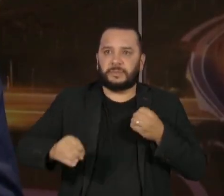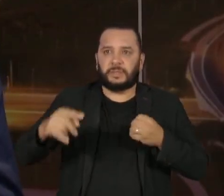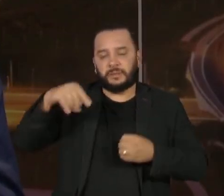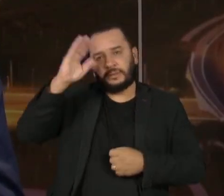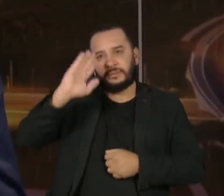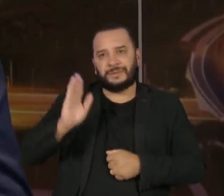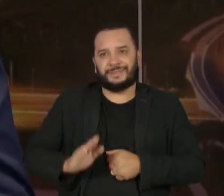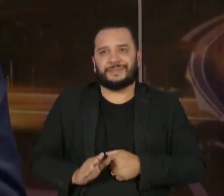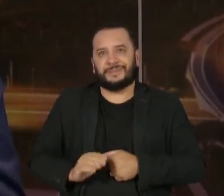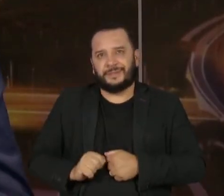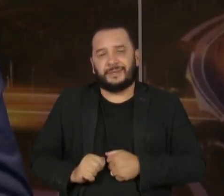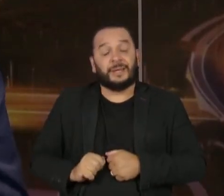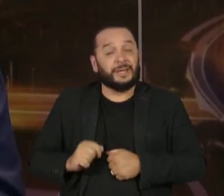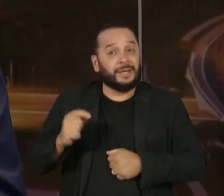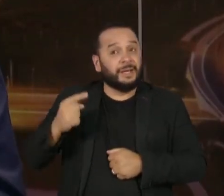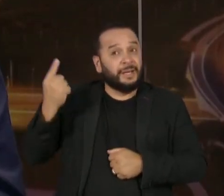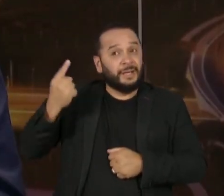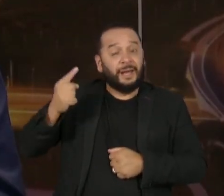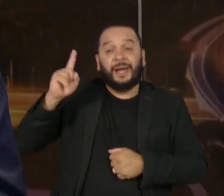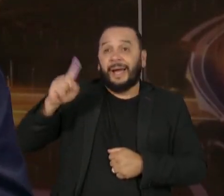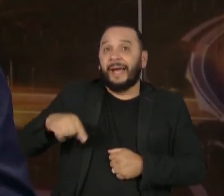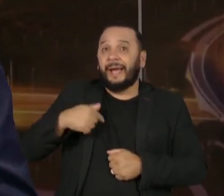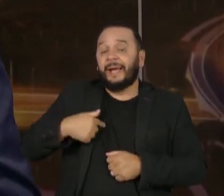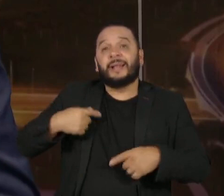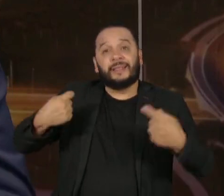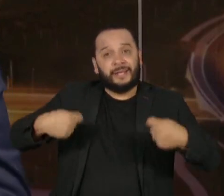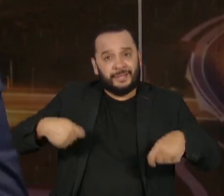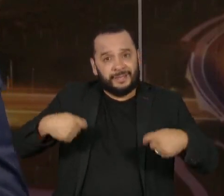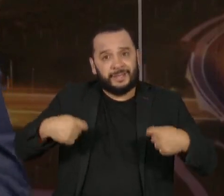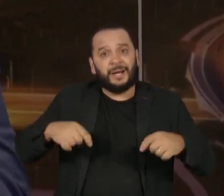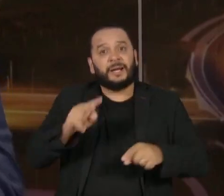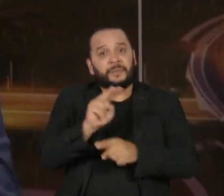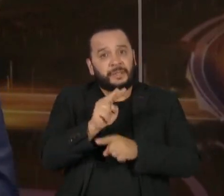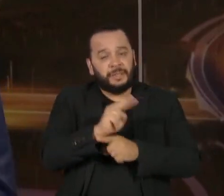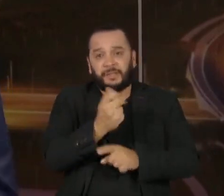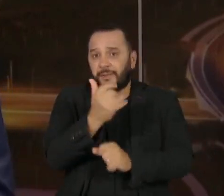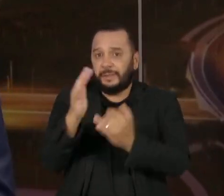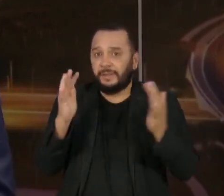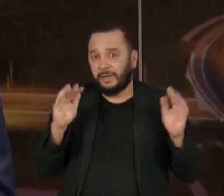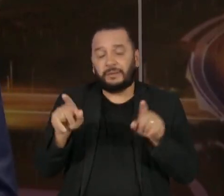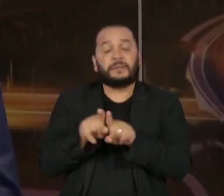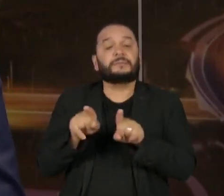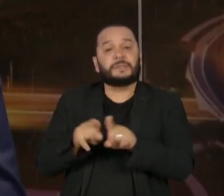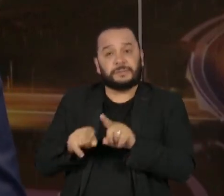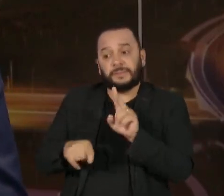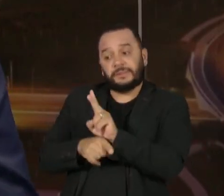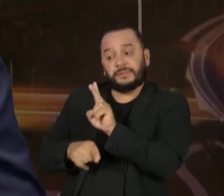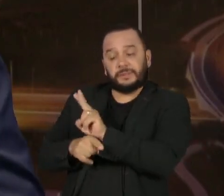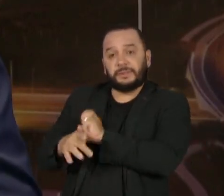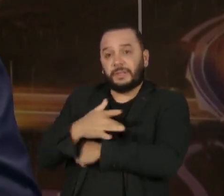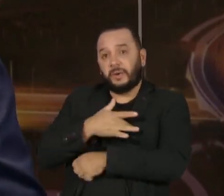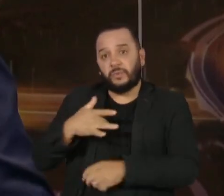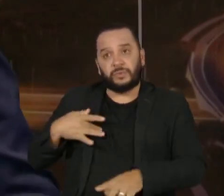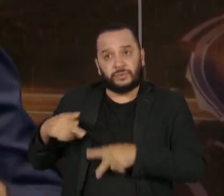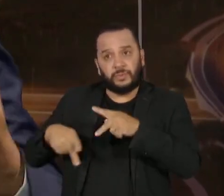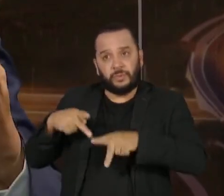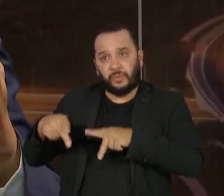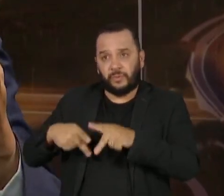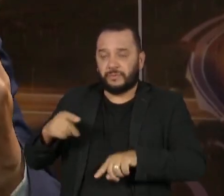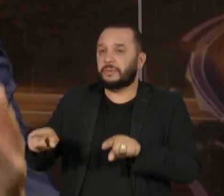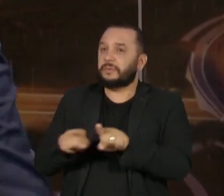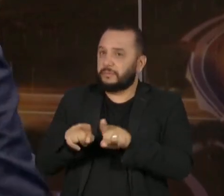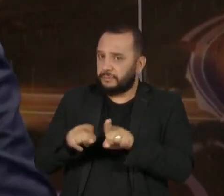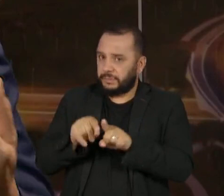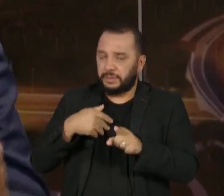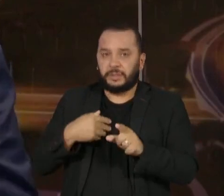saneamento é, primeiro, uma necessidade ambiental, uma necessidade da saúde pública e uma necessidade para